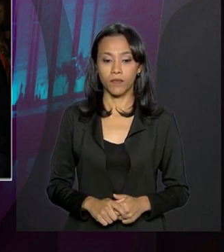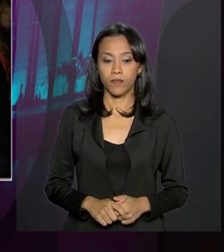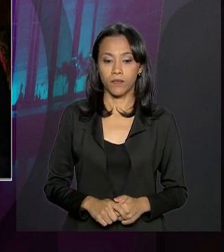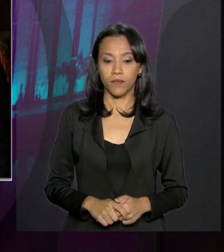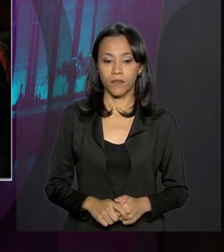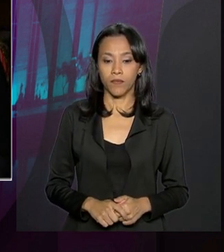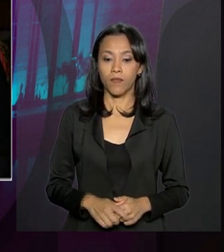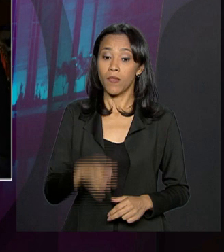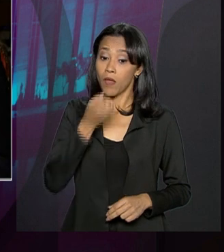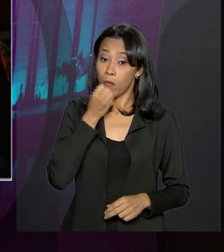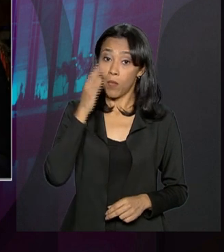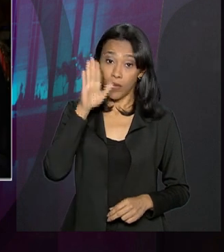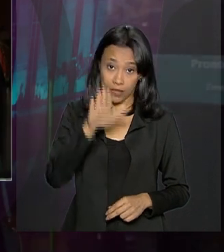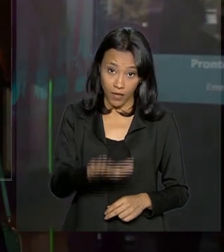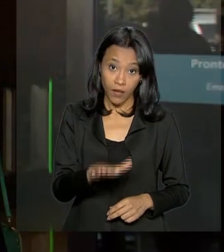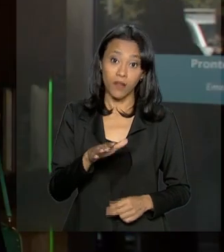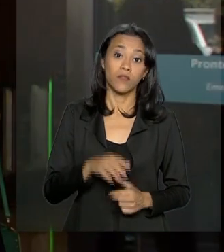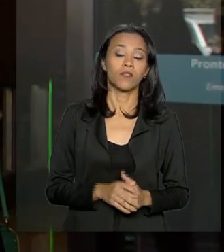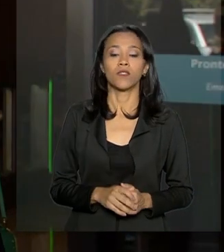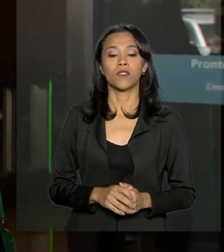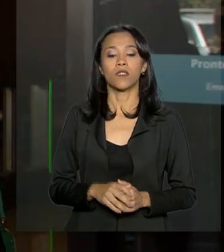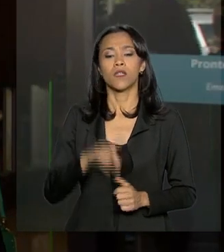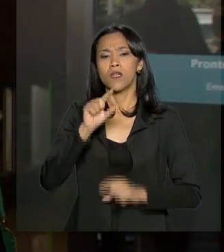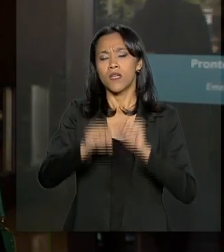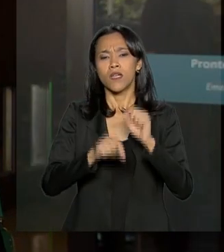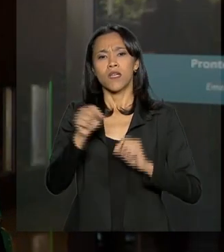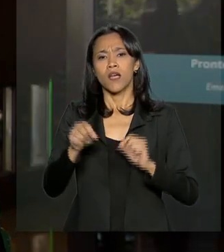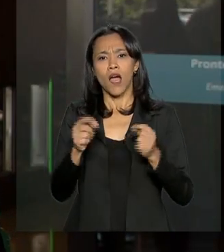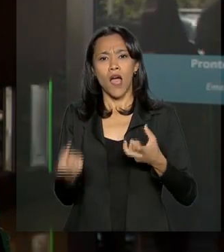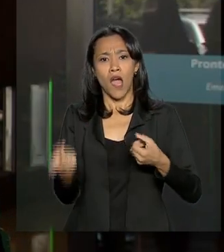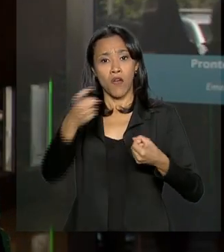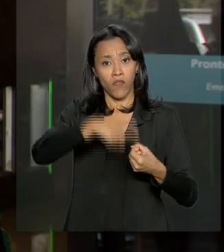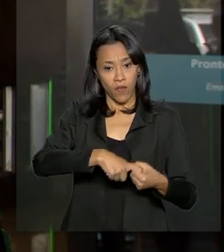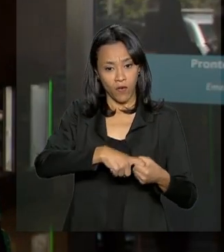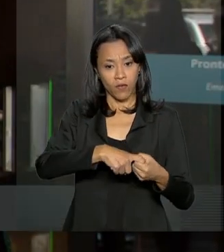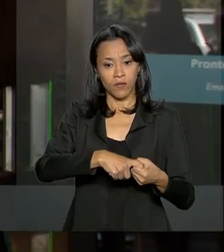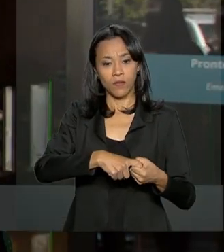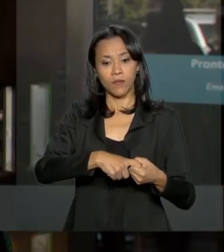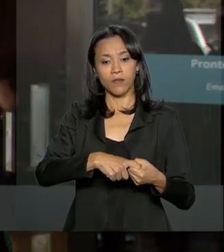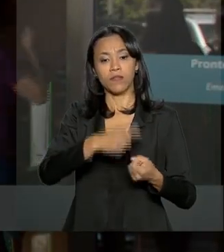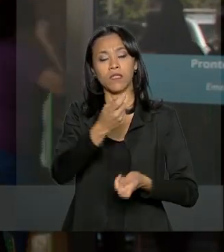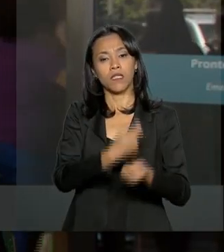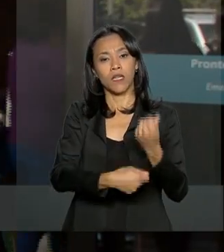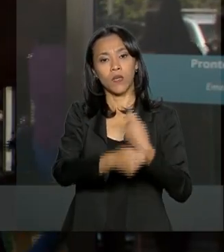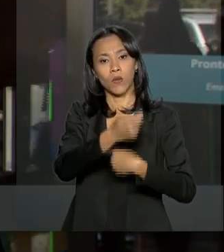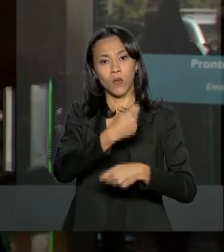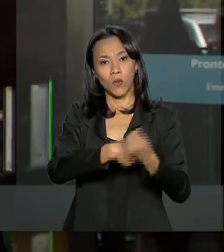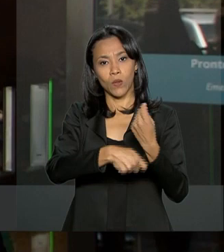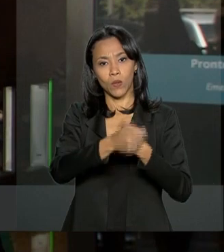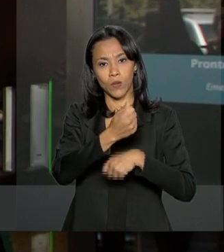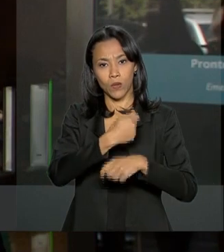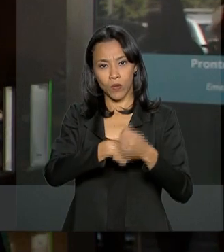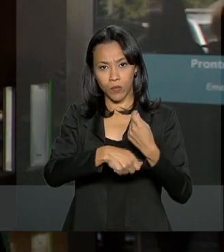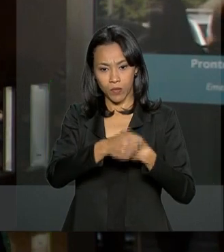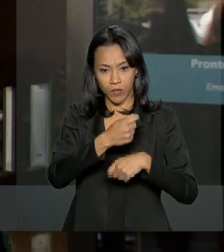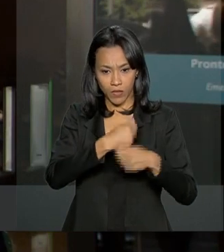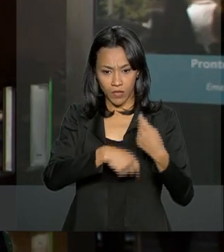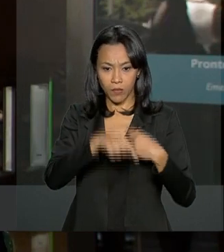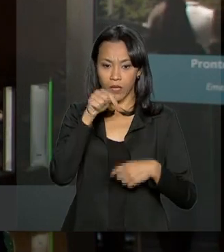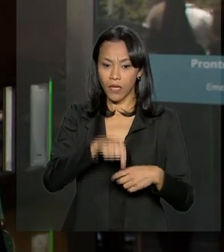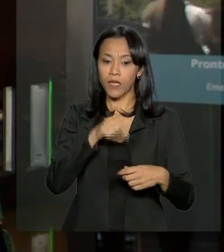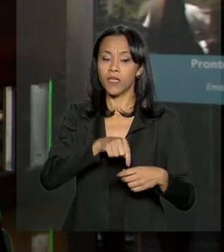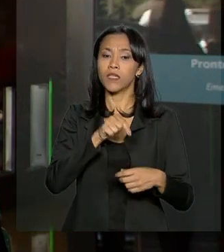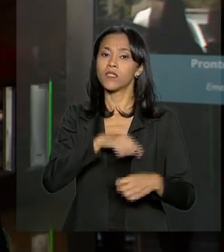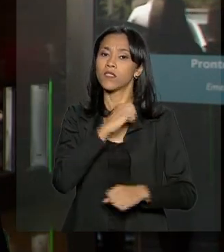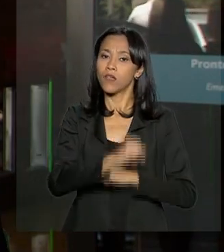Boa tarde, Luana. A possibilidade da retomada de crescimento econômico mais intensamente este ano